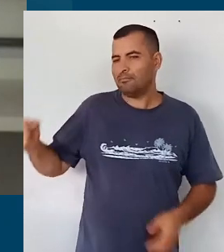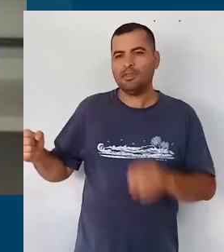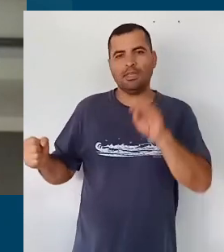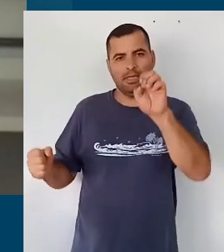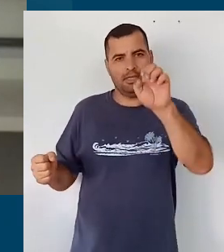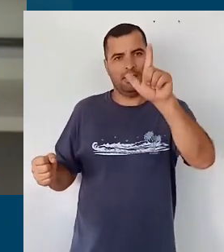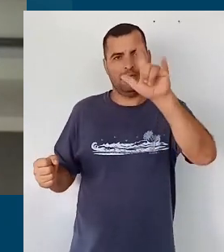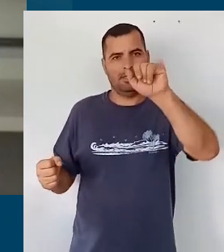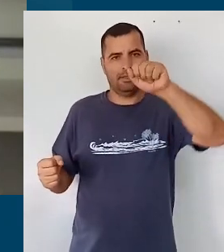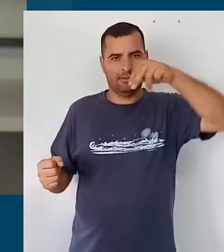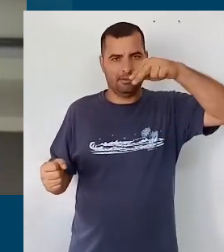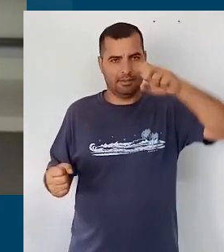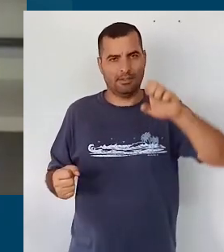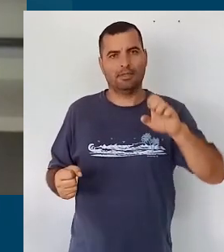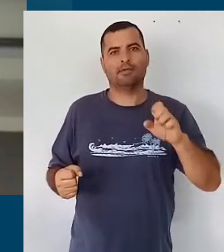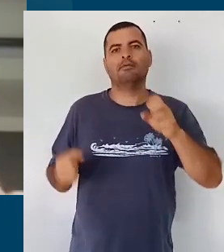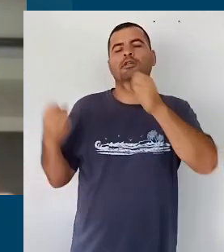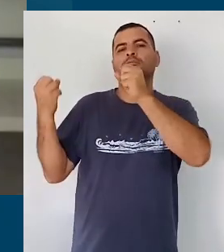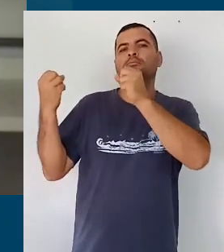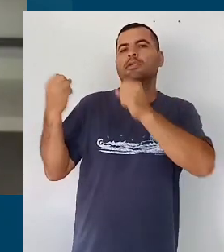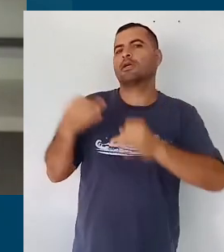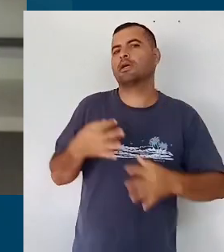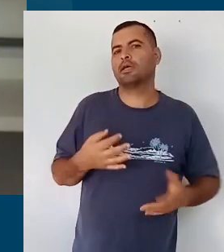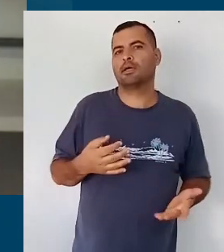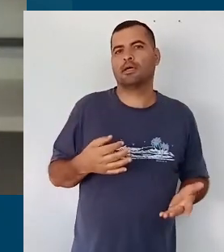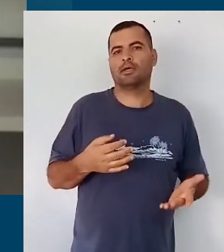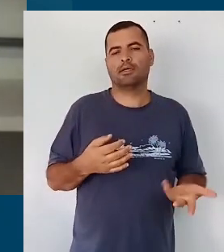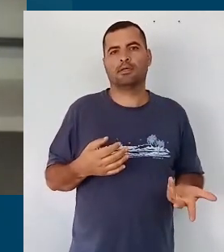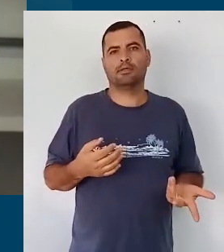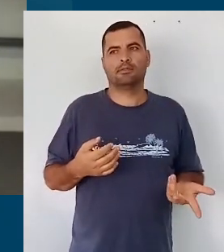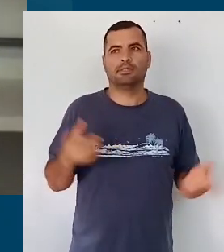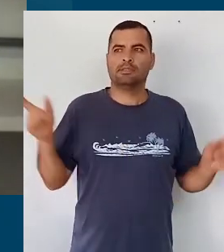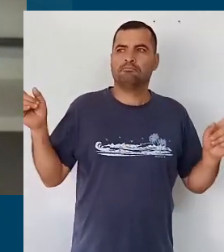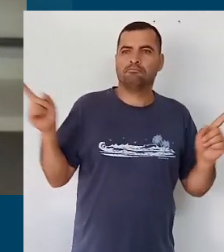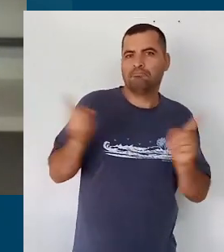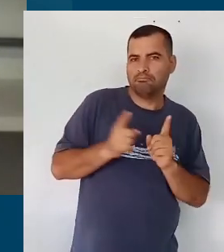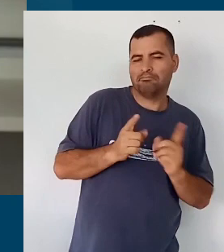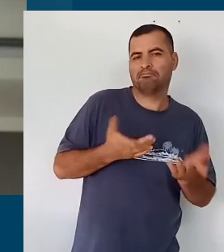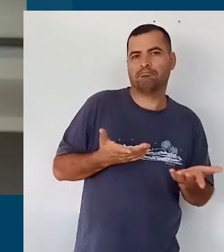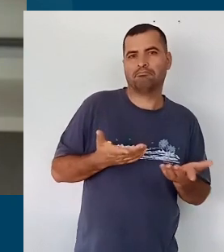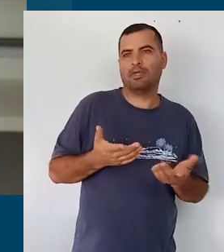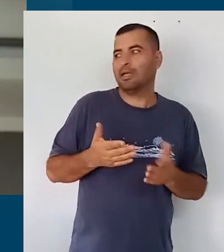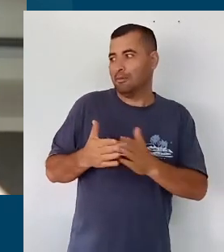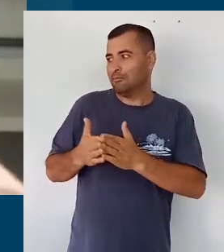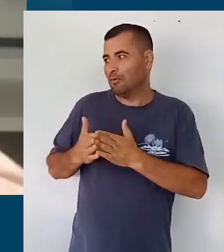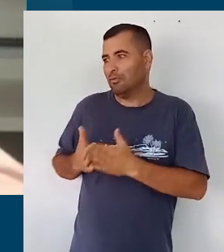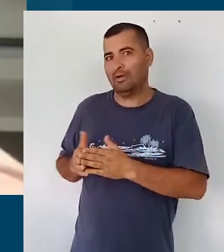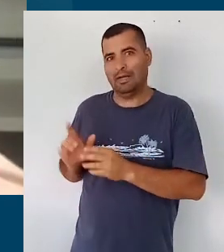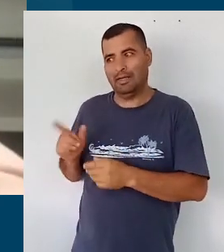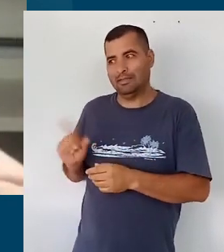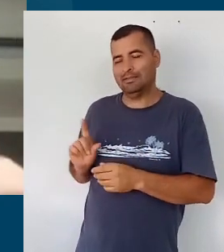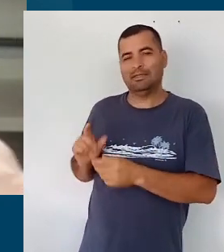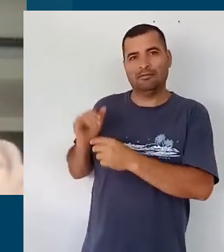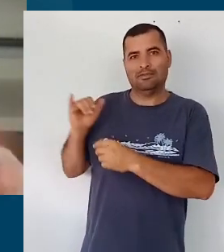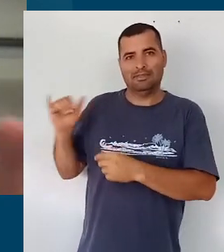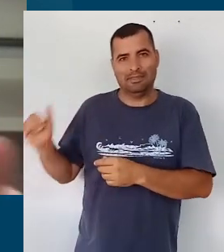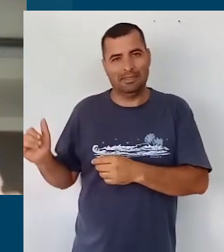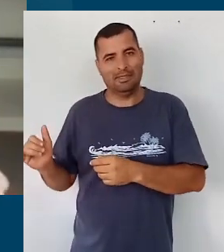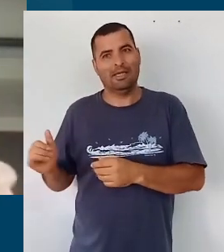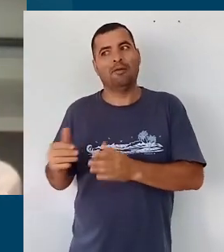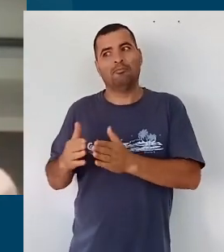Eliane Aguiar, que vai tratar, então, com detalhes. Eliane, vou te pedir de antemão que você